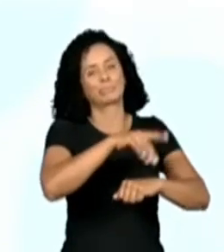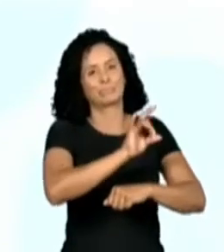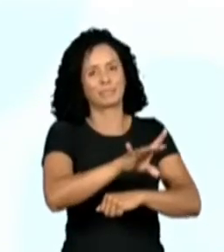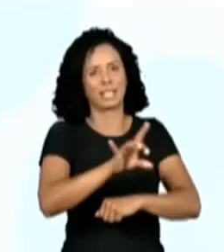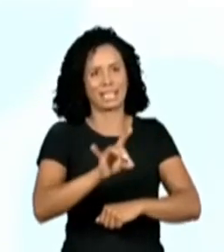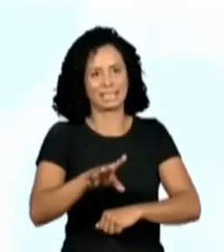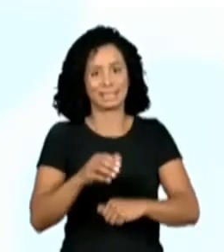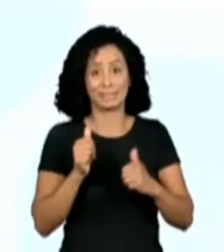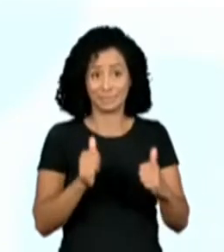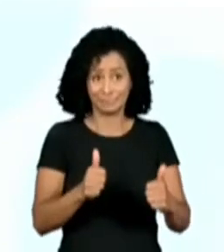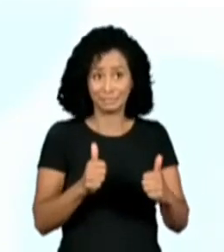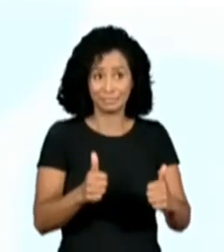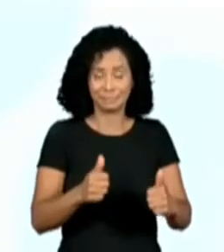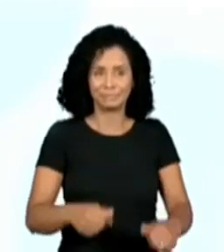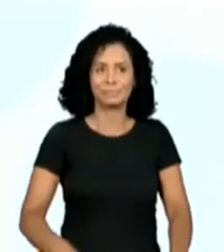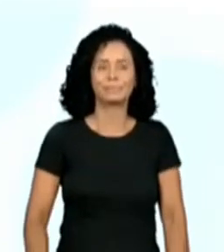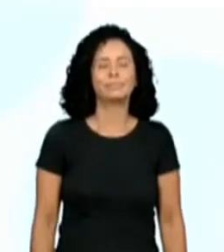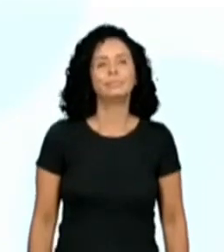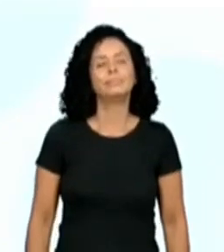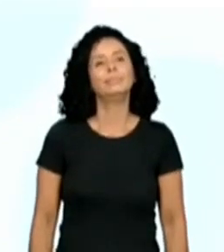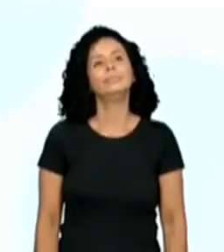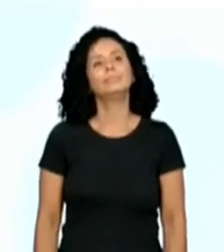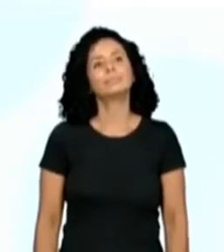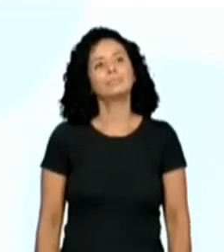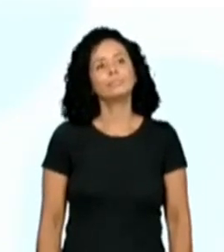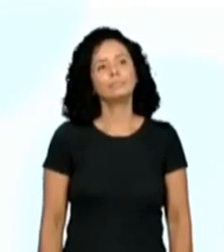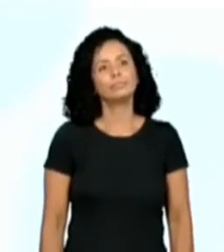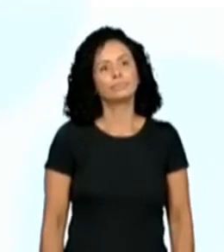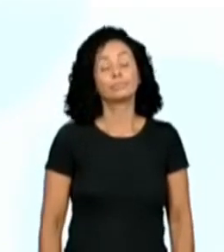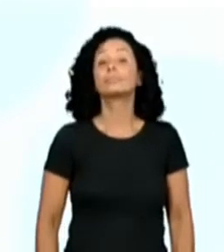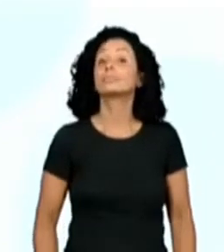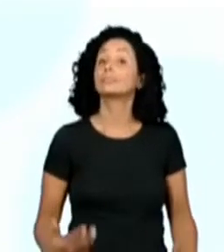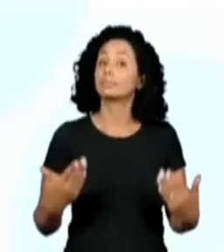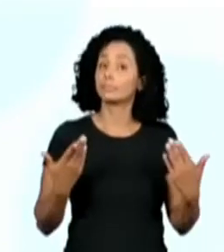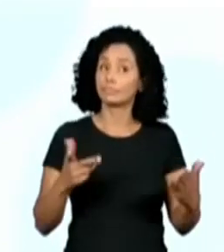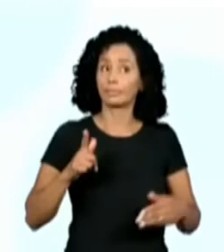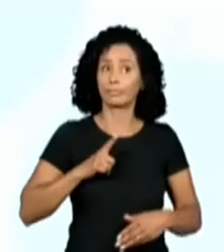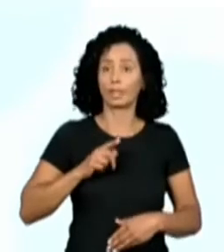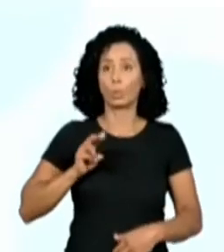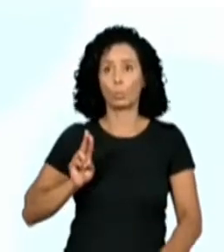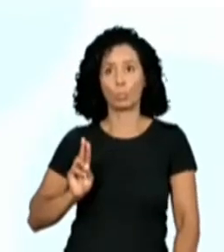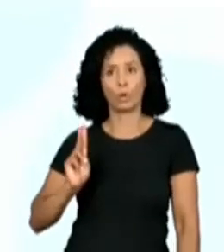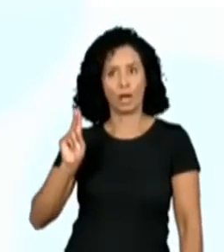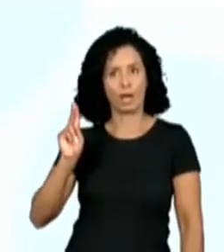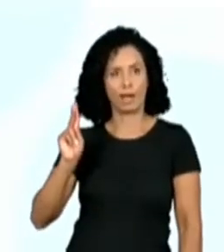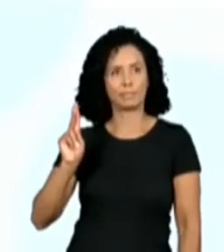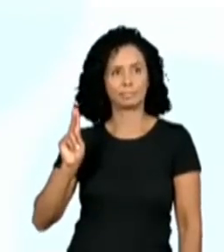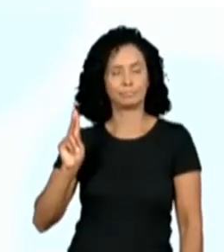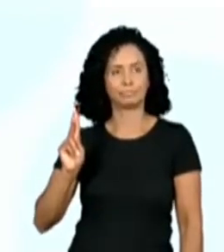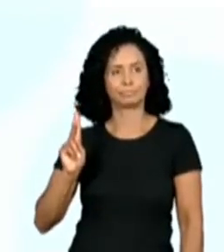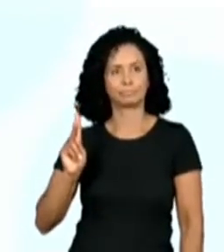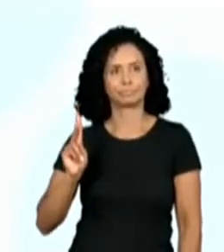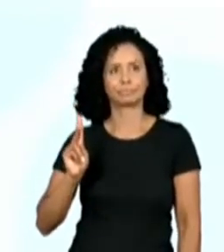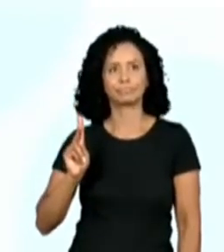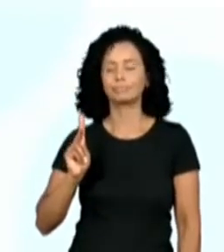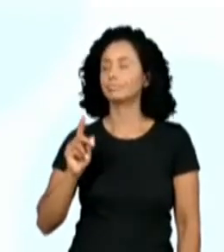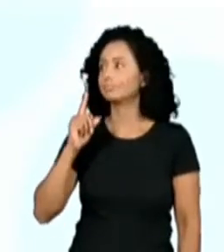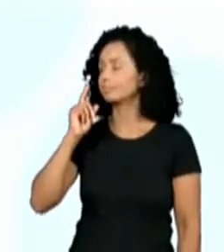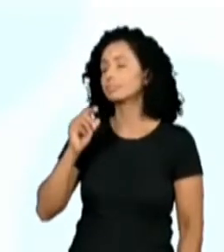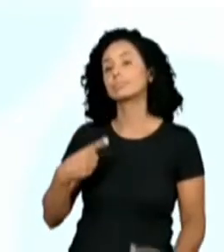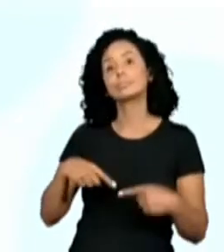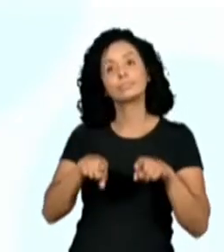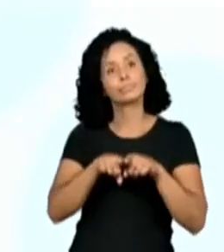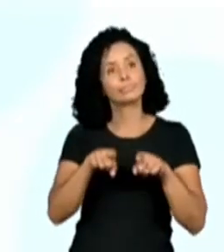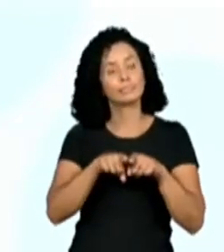UK and in the USA? Então, the UK, o Reino Unido, and the USA, os Estados Unidos.